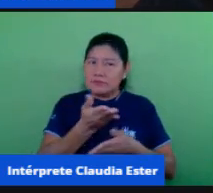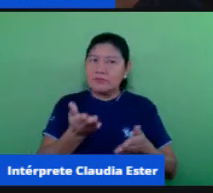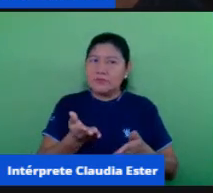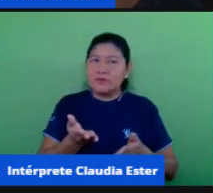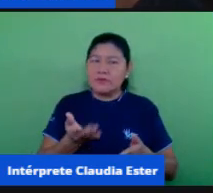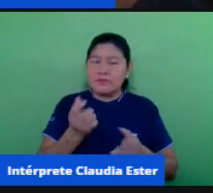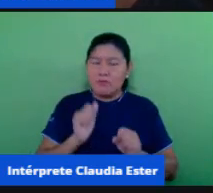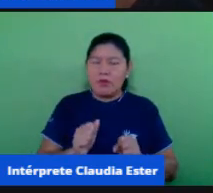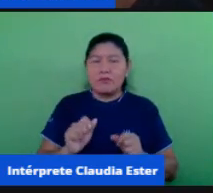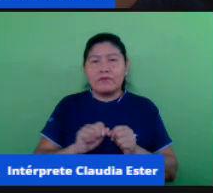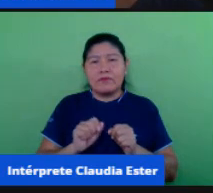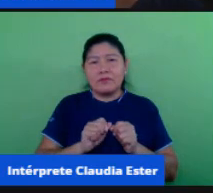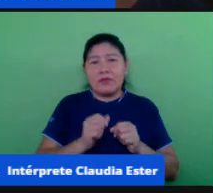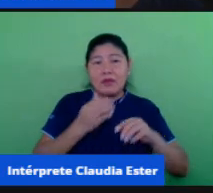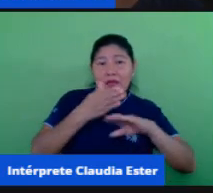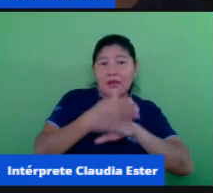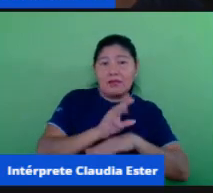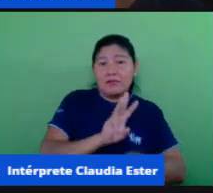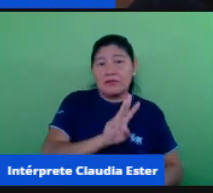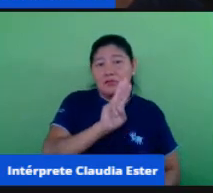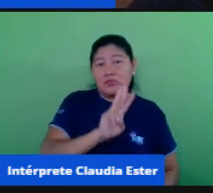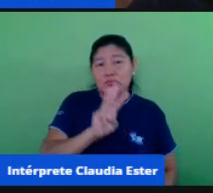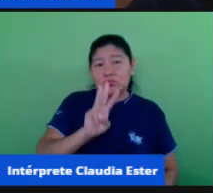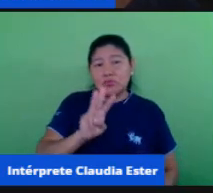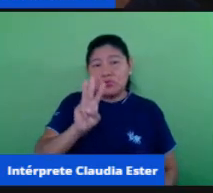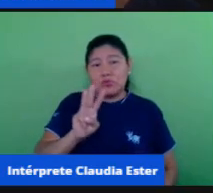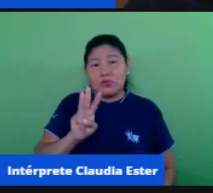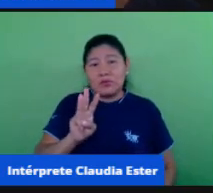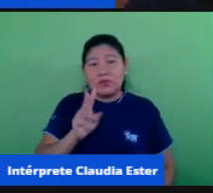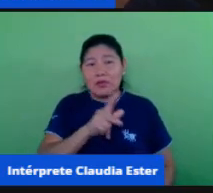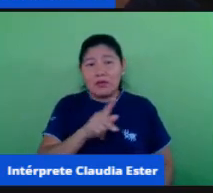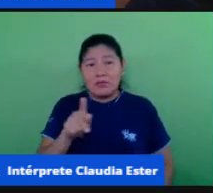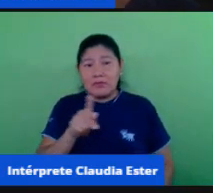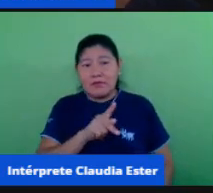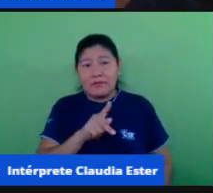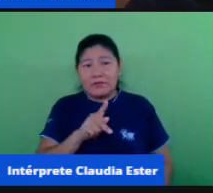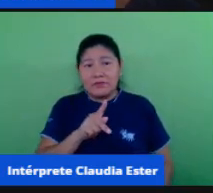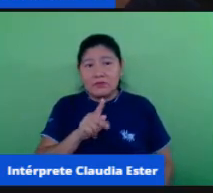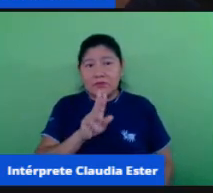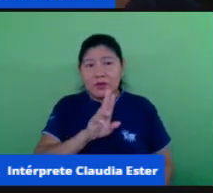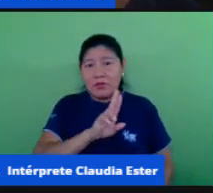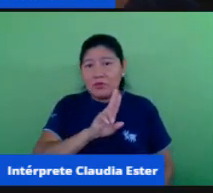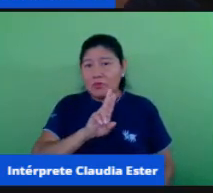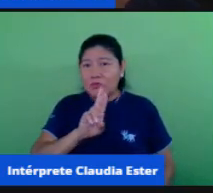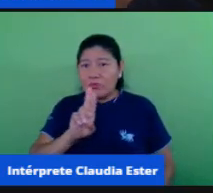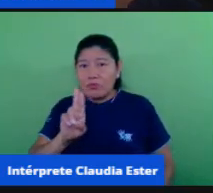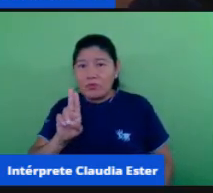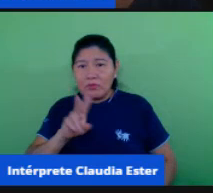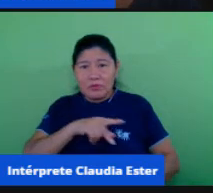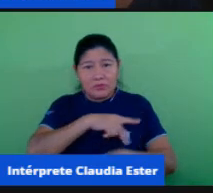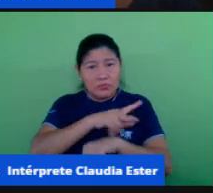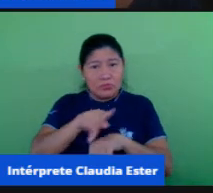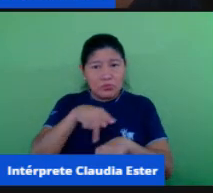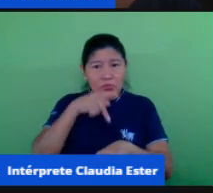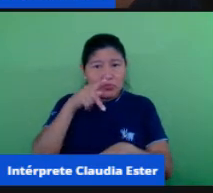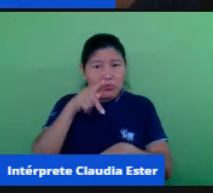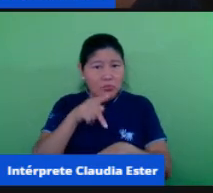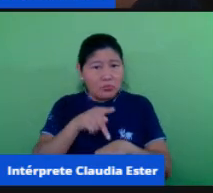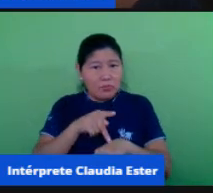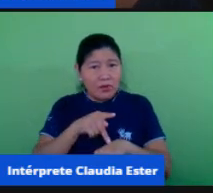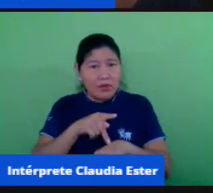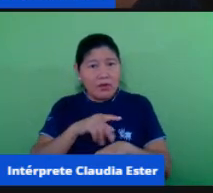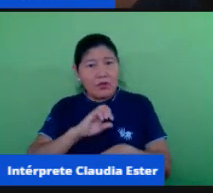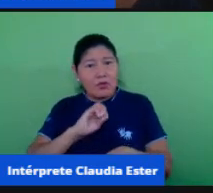entrando num link e o professor vai vai coloca lá o nome do país ou o